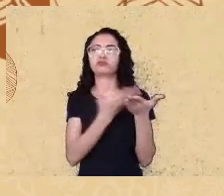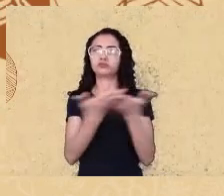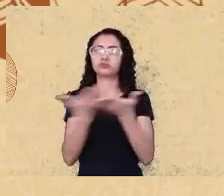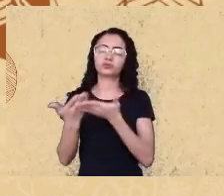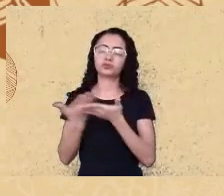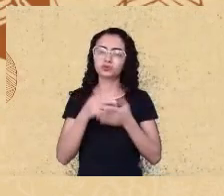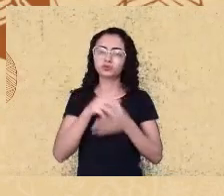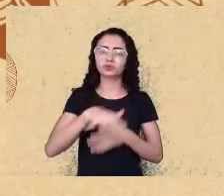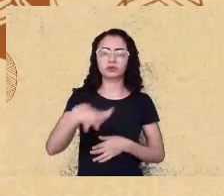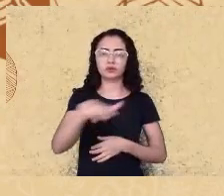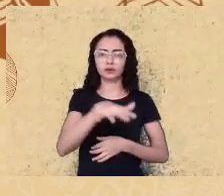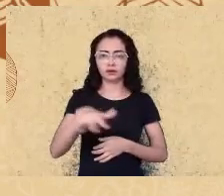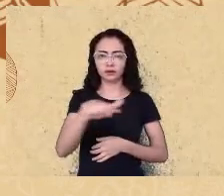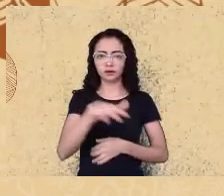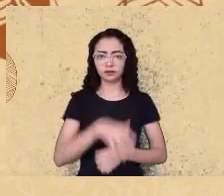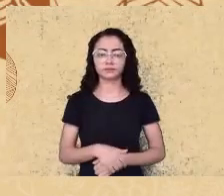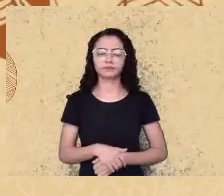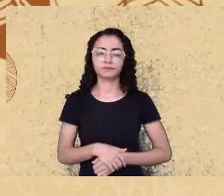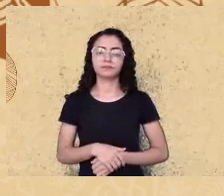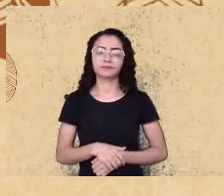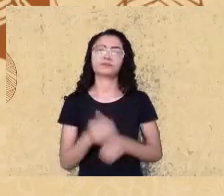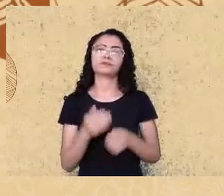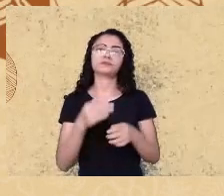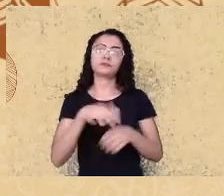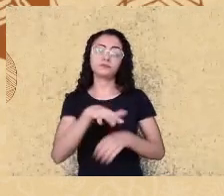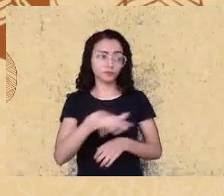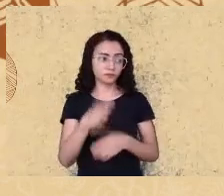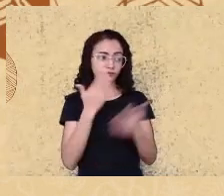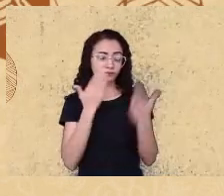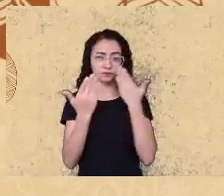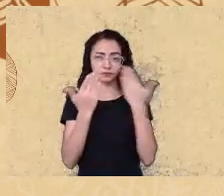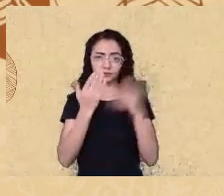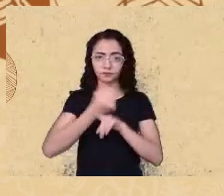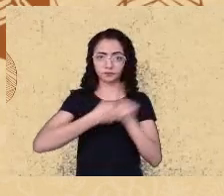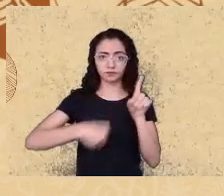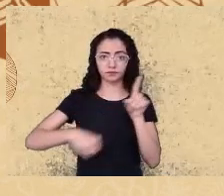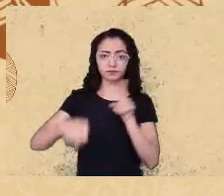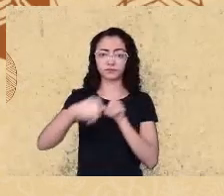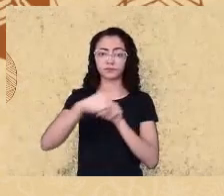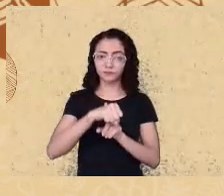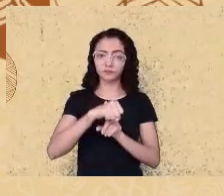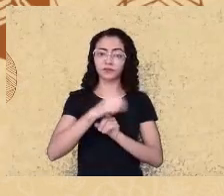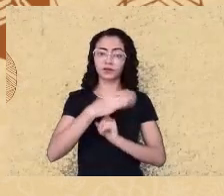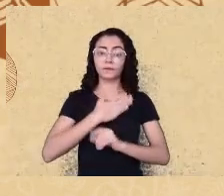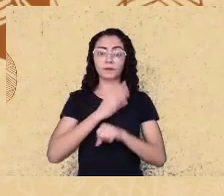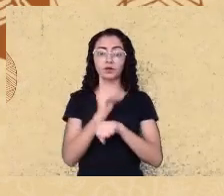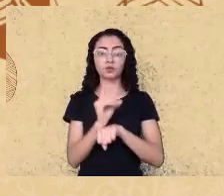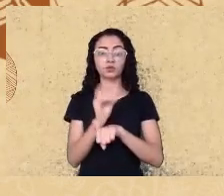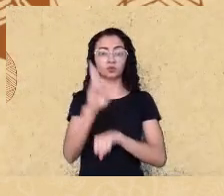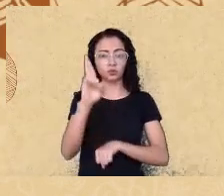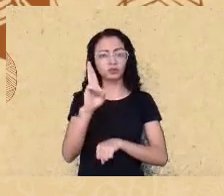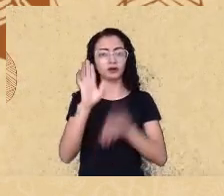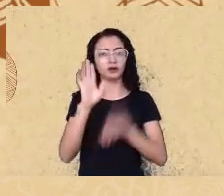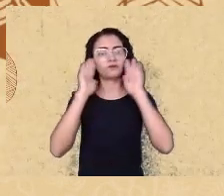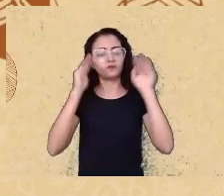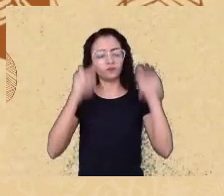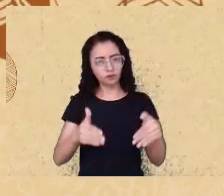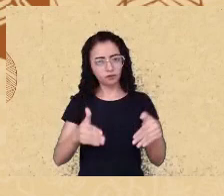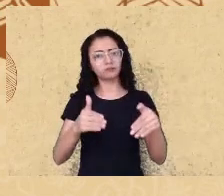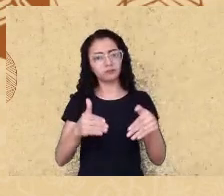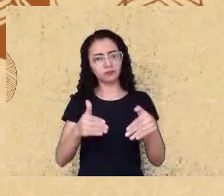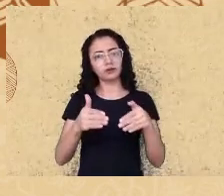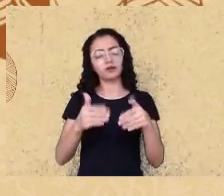também vinculando-se à área de Psicologia Social, tendo em vez de que o meu doutorado é em Psicologia Social. Então, é uma